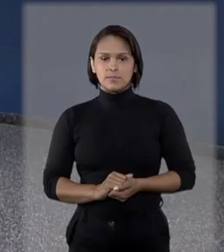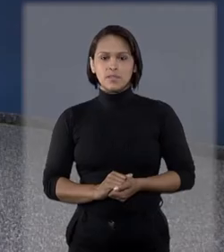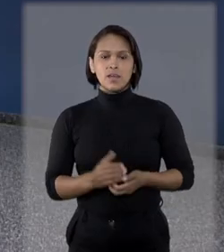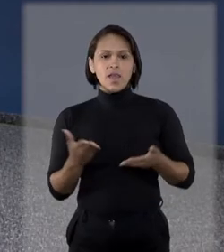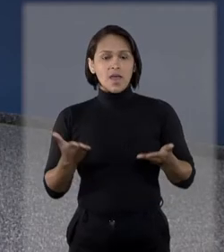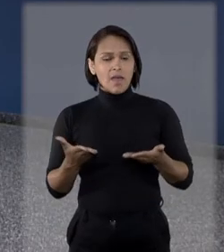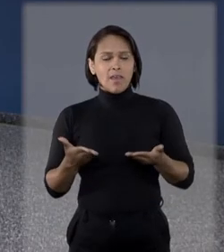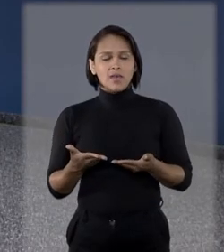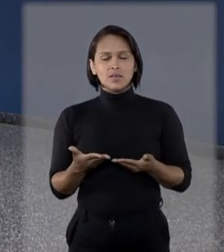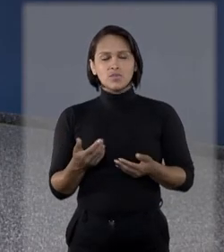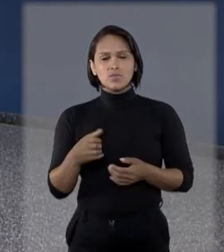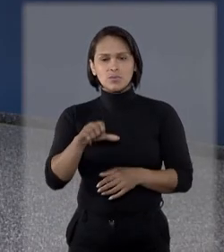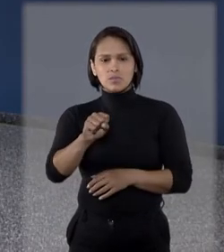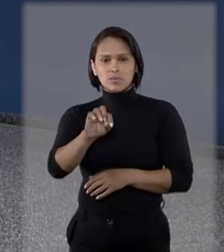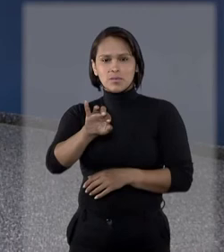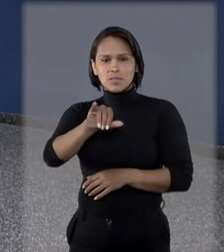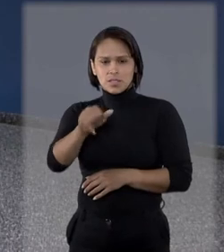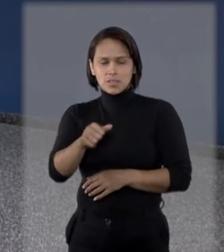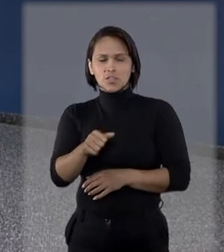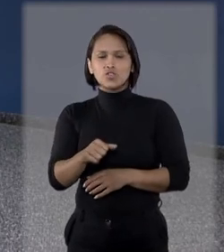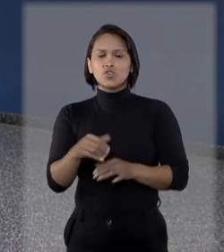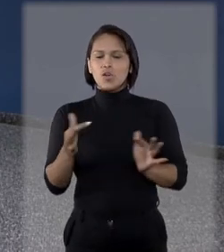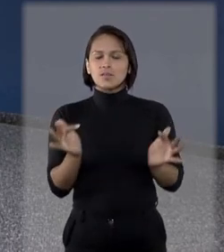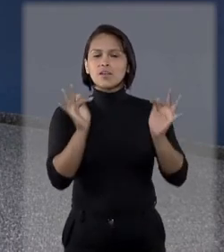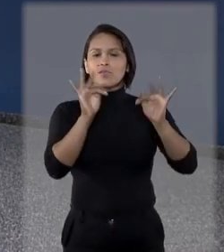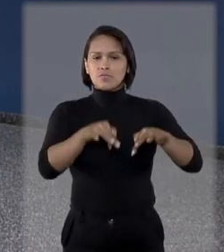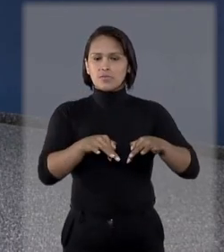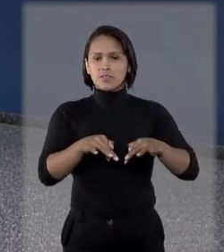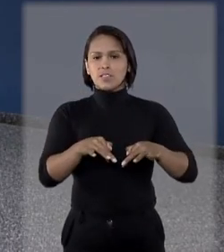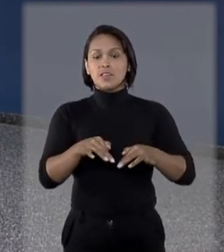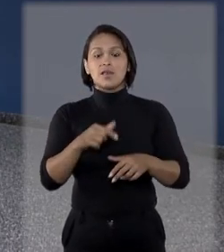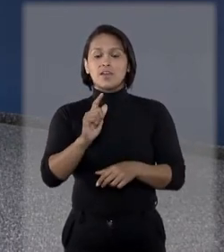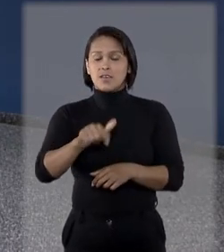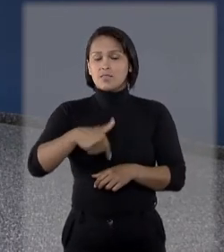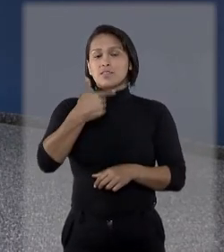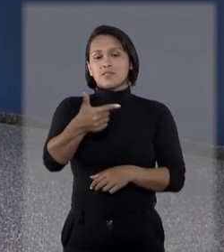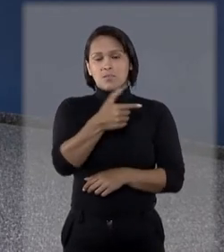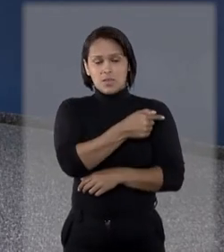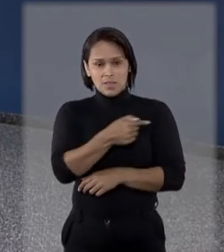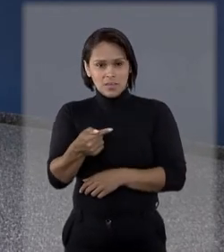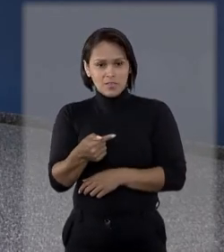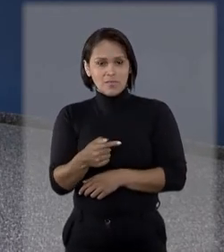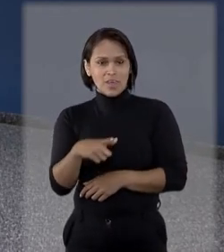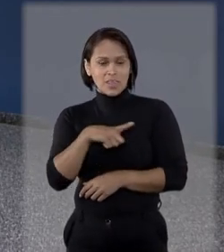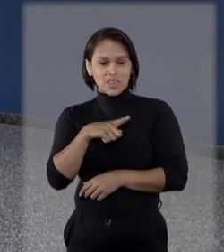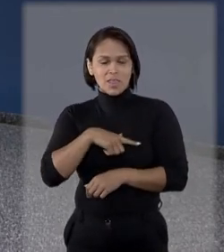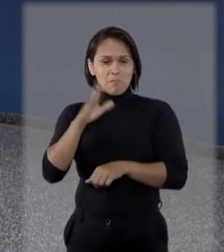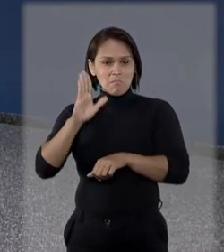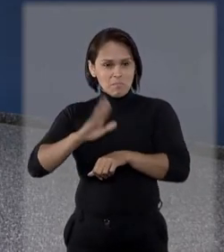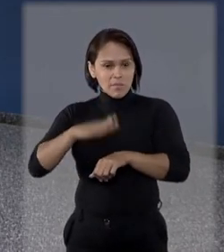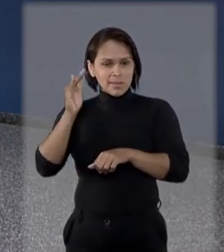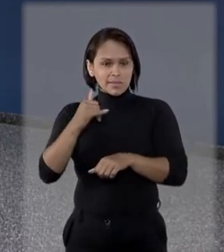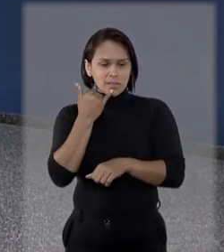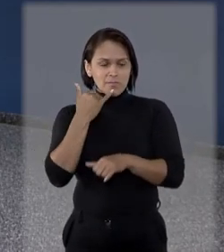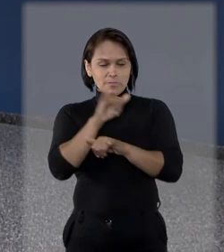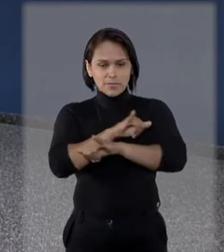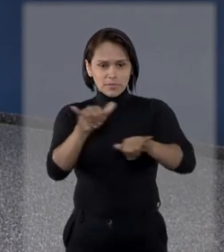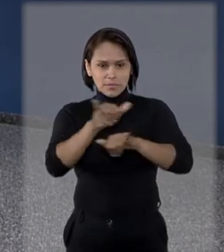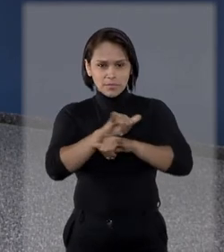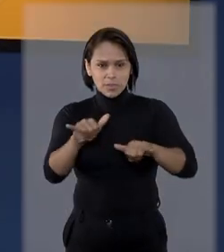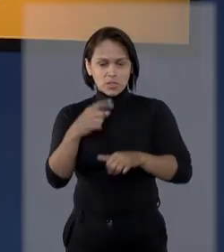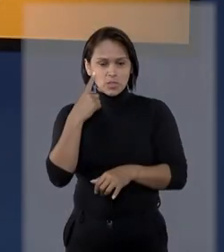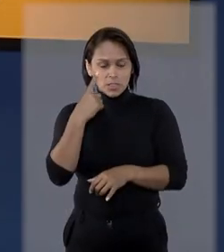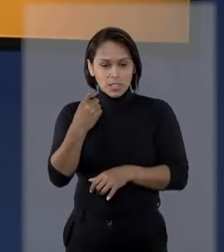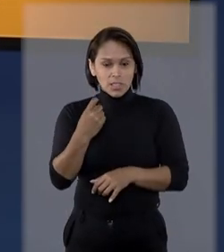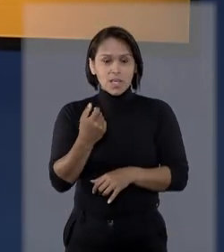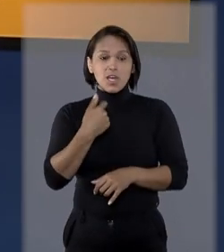É isso, pessoal. O STJ Notícias chega ao fim. Semana que vem tem mais informações de interesse público.